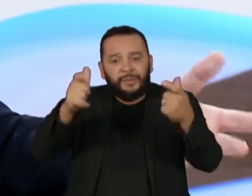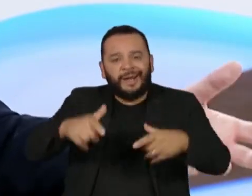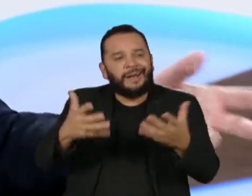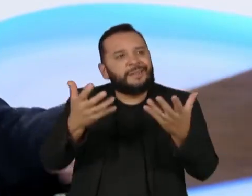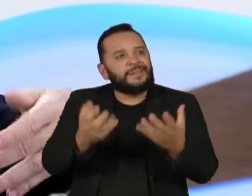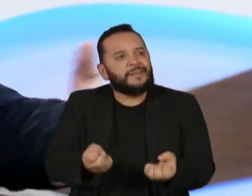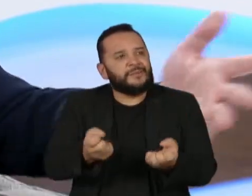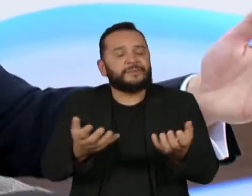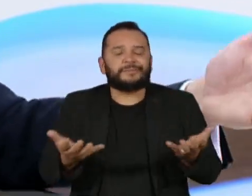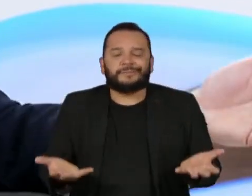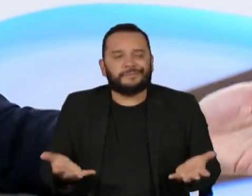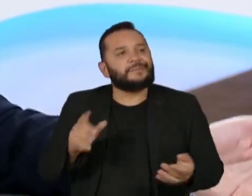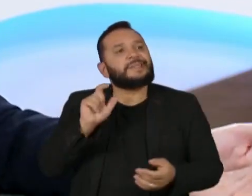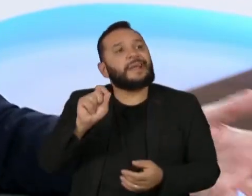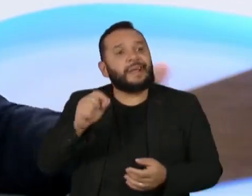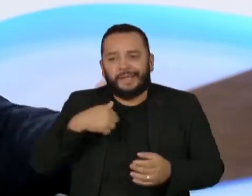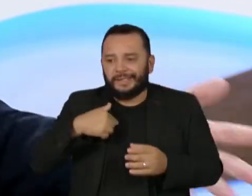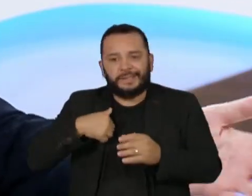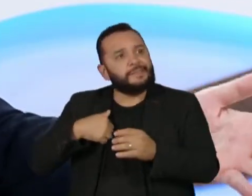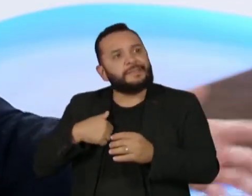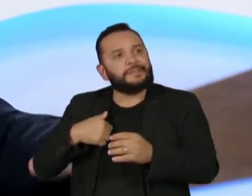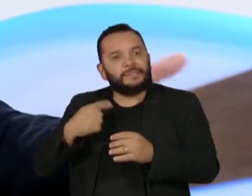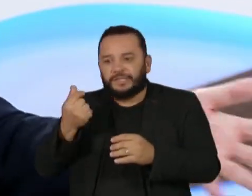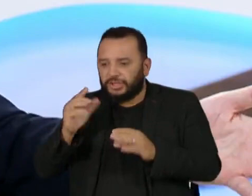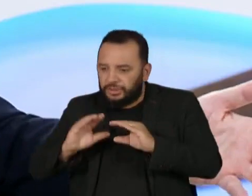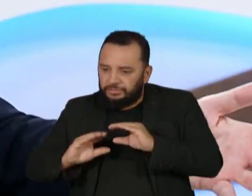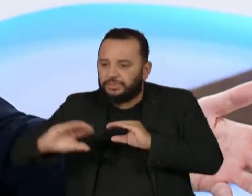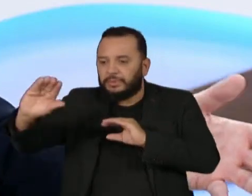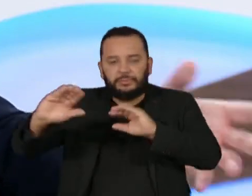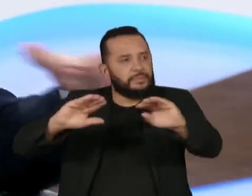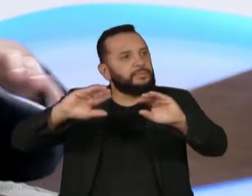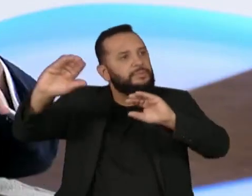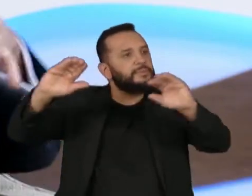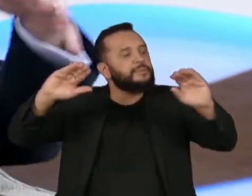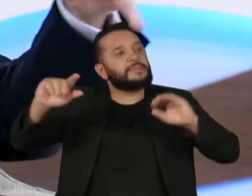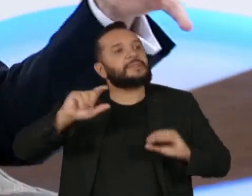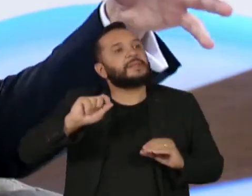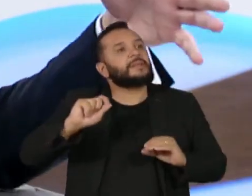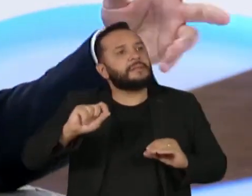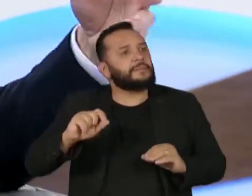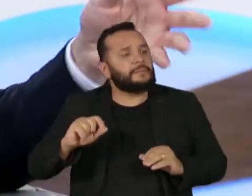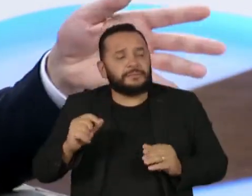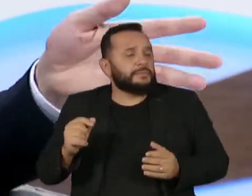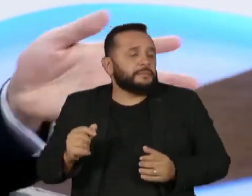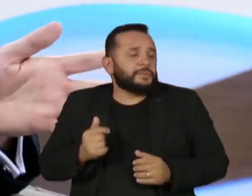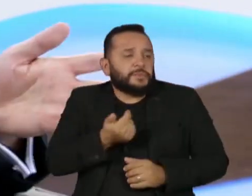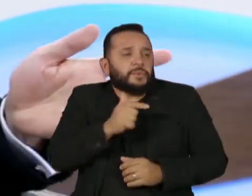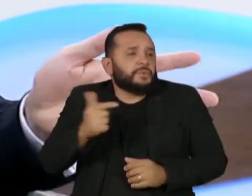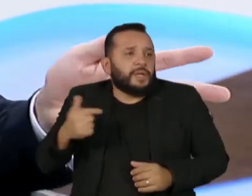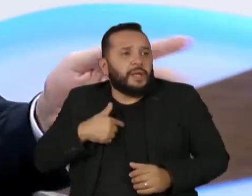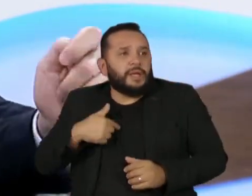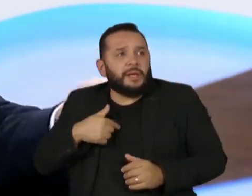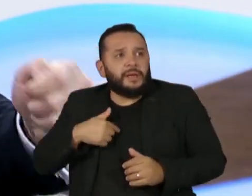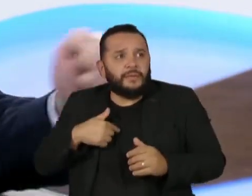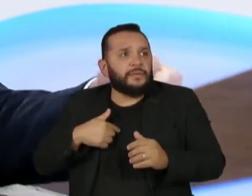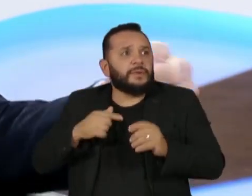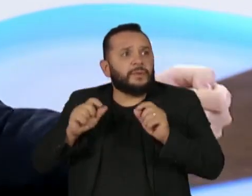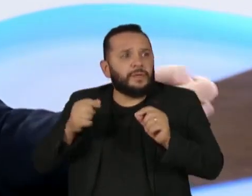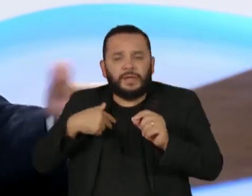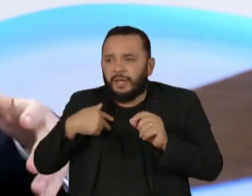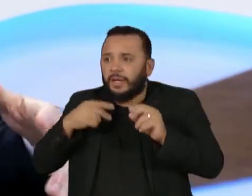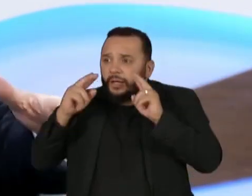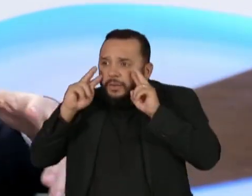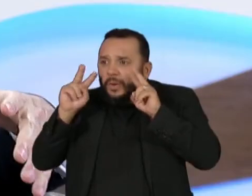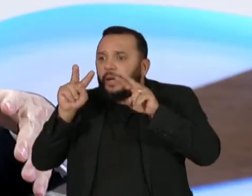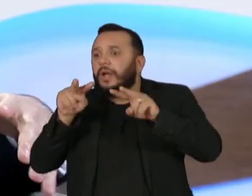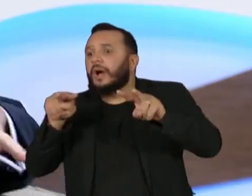porque quem mandou as emendas não teve um olhar global, porque, veja, cada um dos parlamentares manda